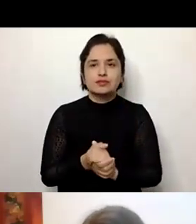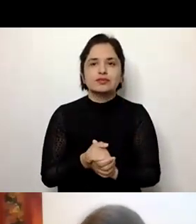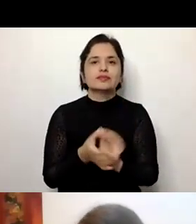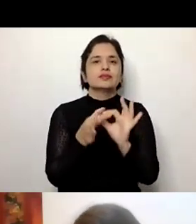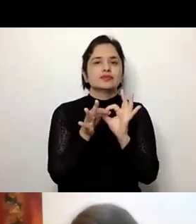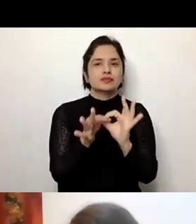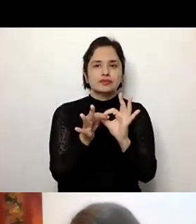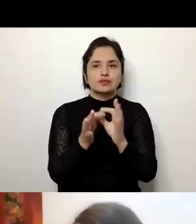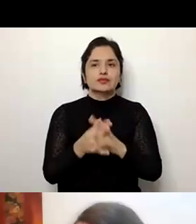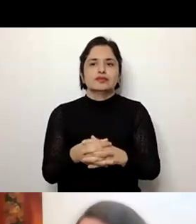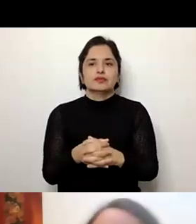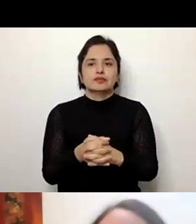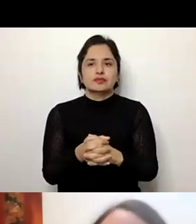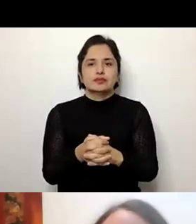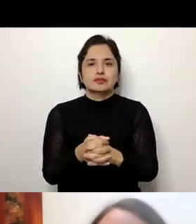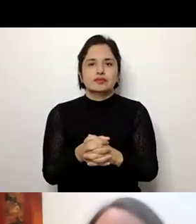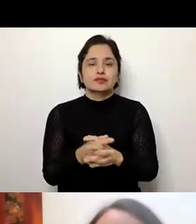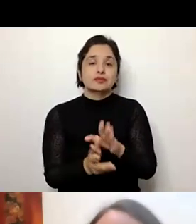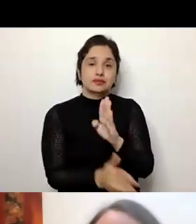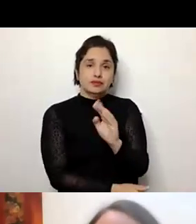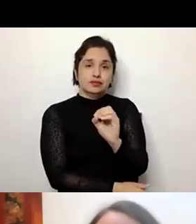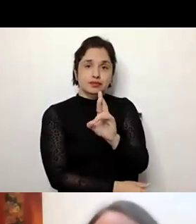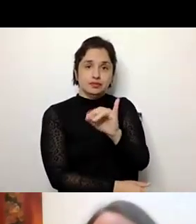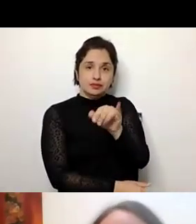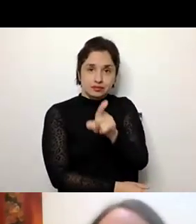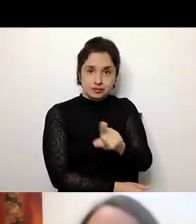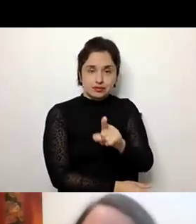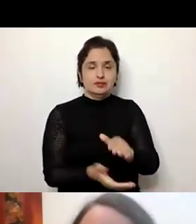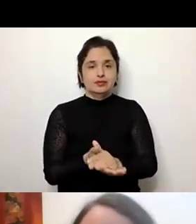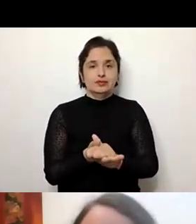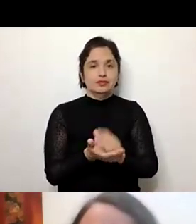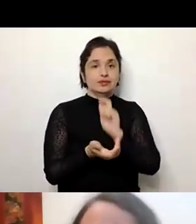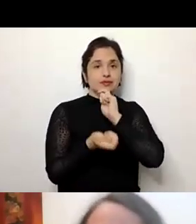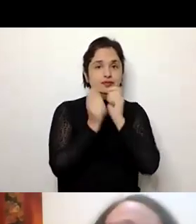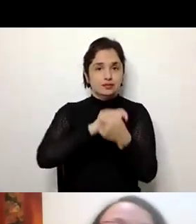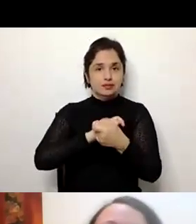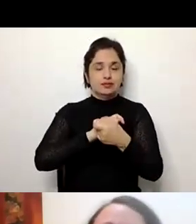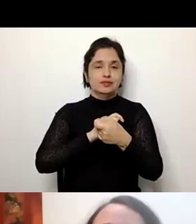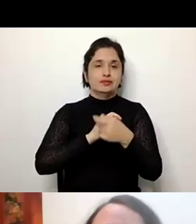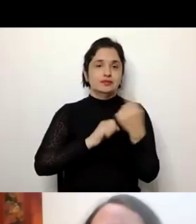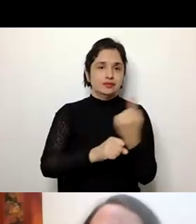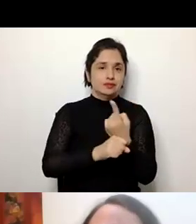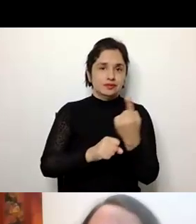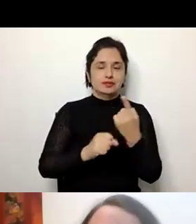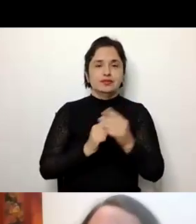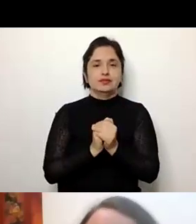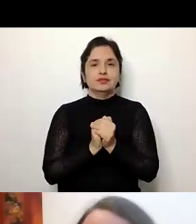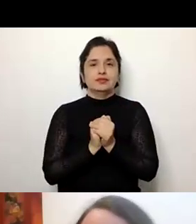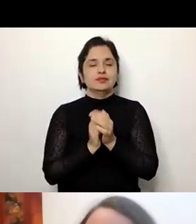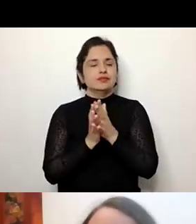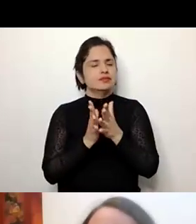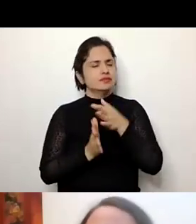certo a Boris que facilitado esta conversación de forma muito